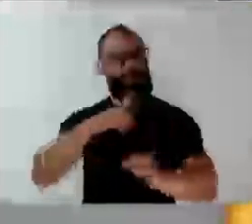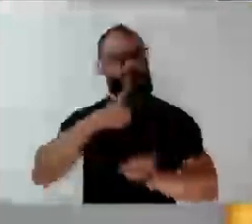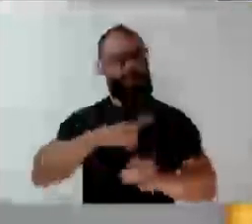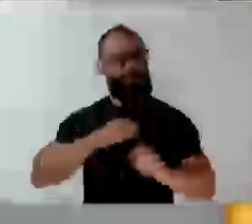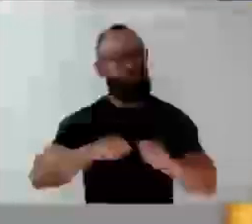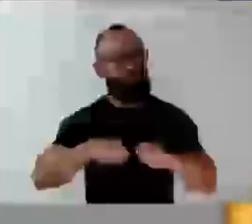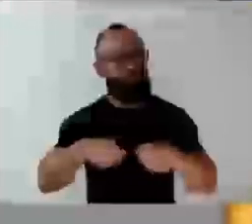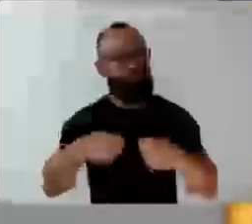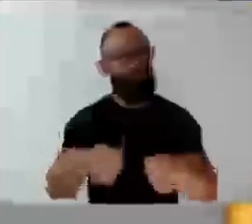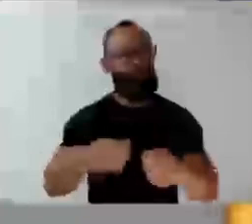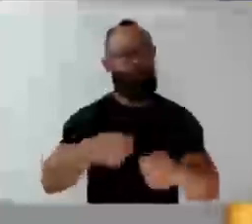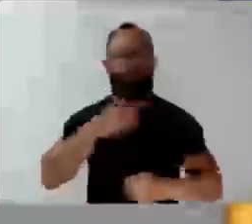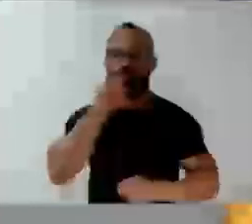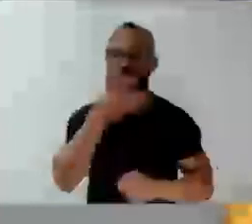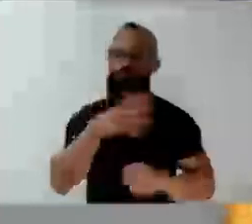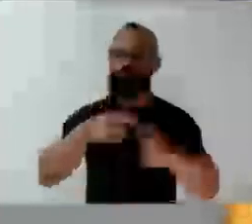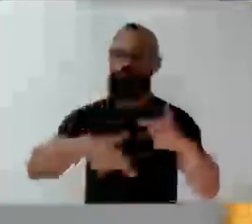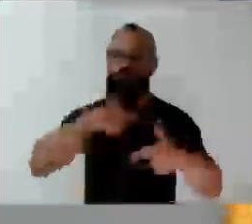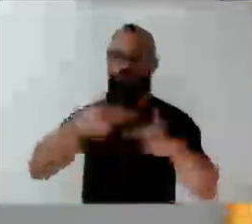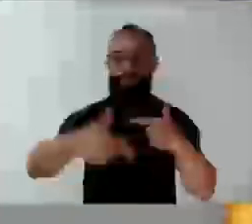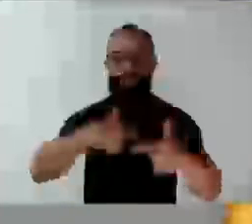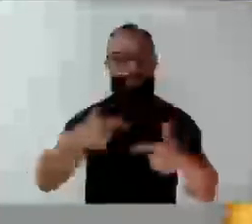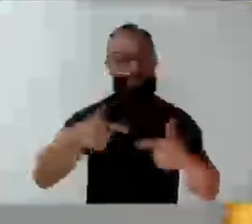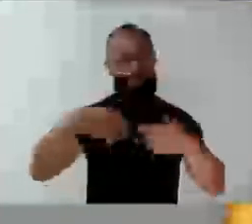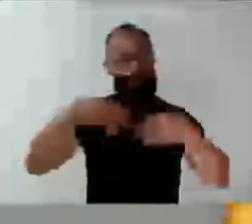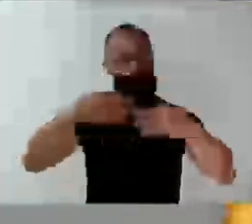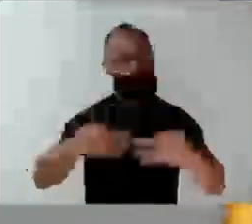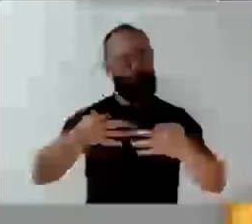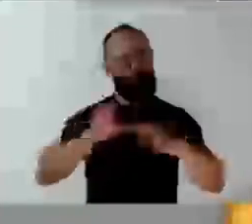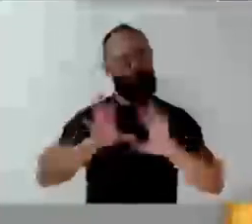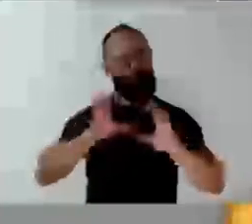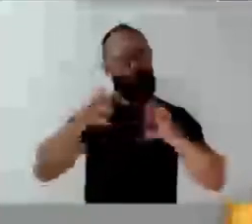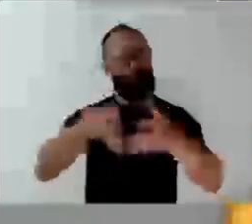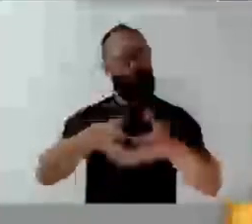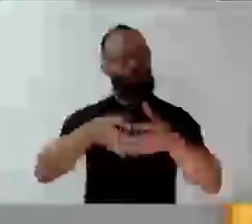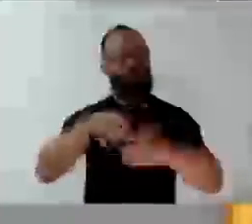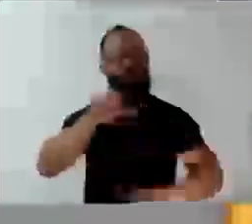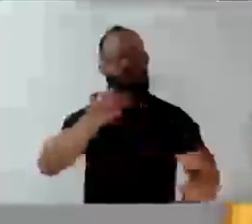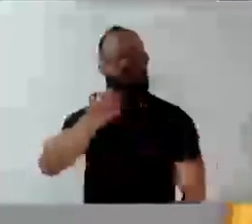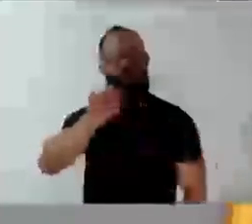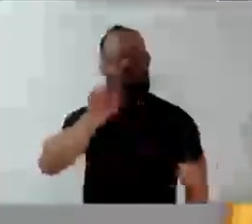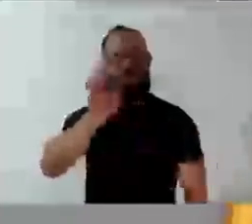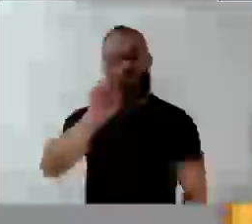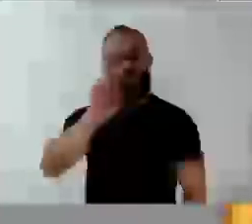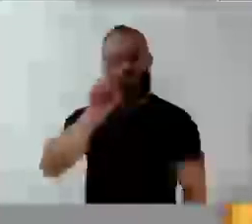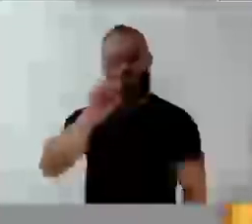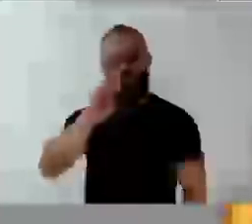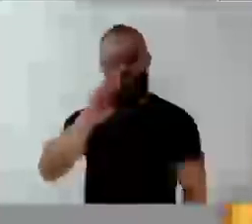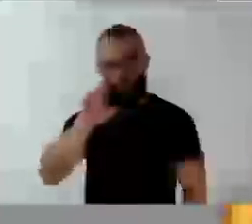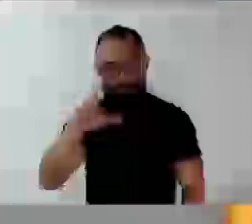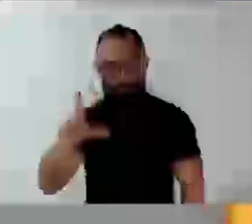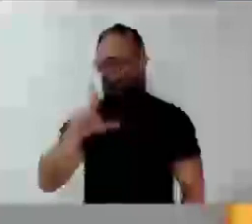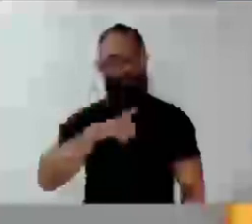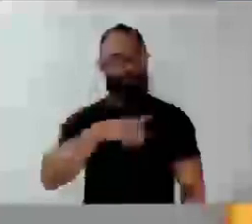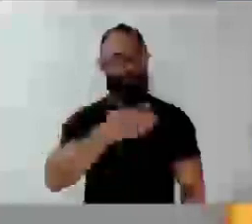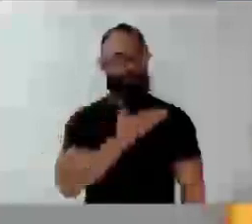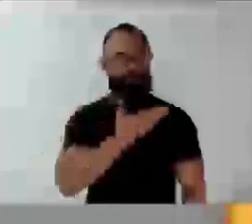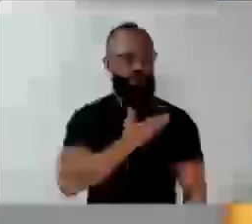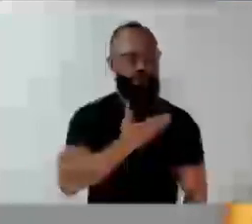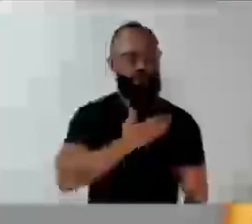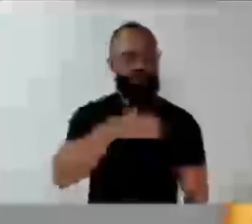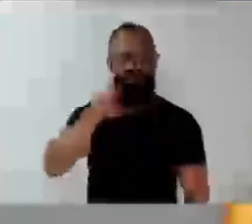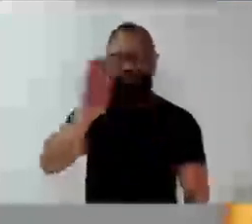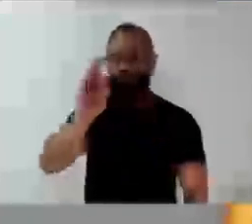belo trabalho, bastante seriedade, da equipe técnica do Astro Bowl, quero mandar um abraço para o meu amigo, para o meu parceiro, Bruno Ricardo,